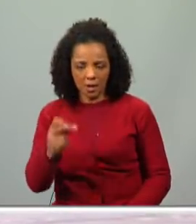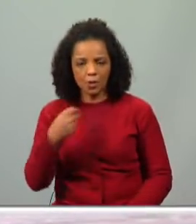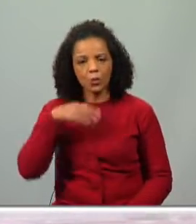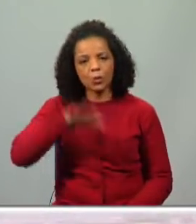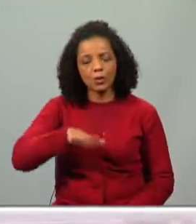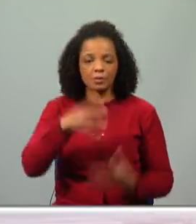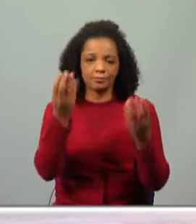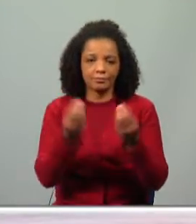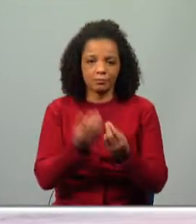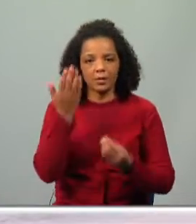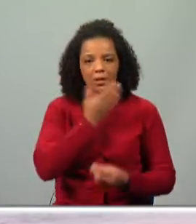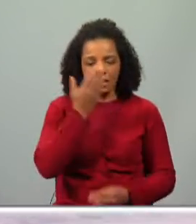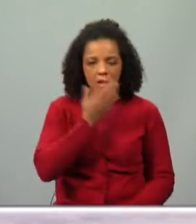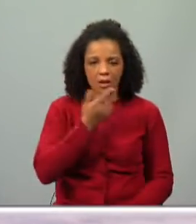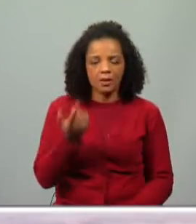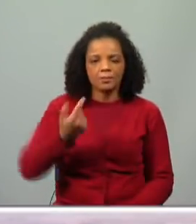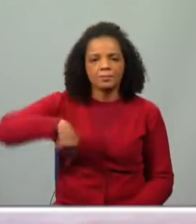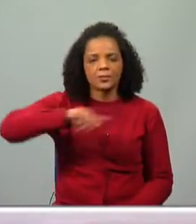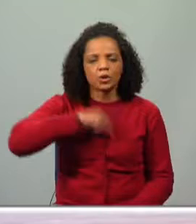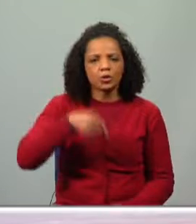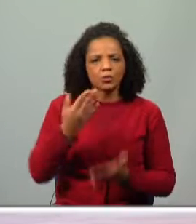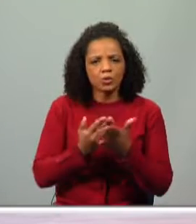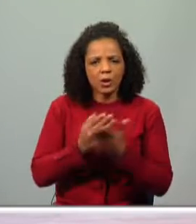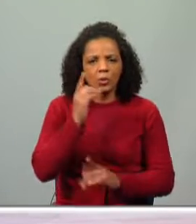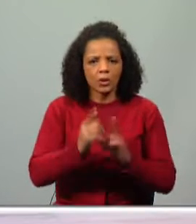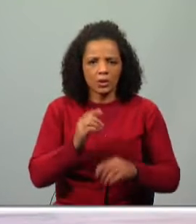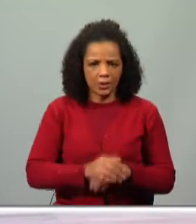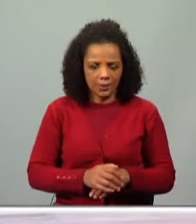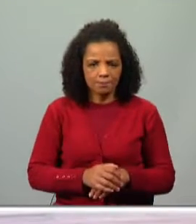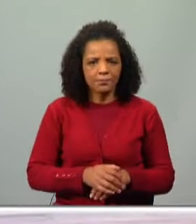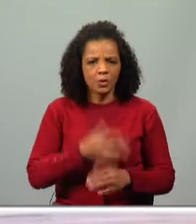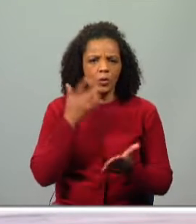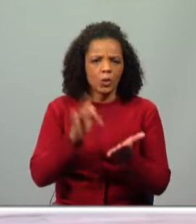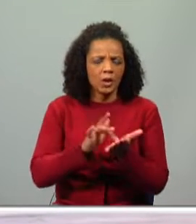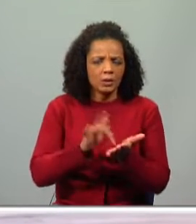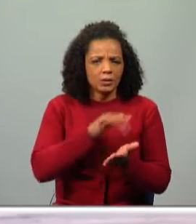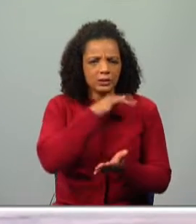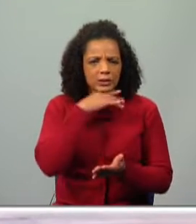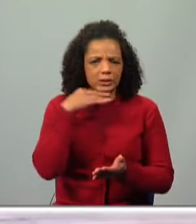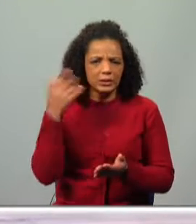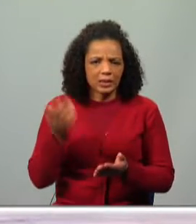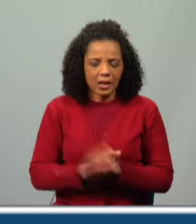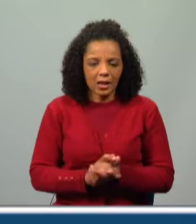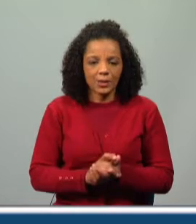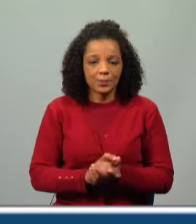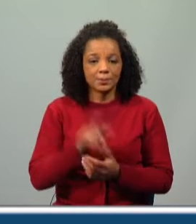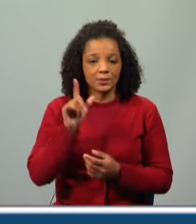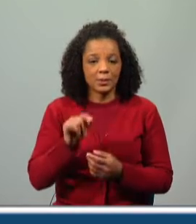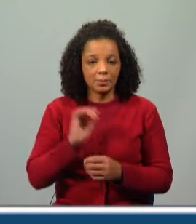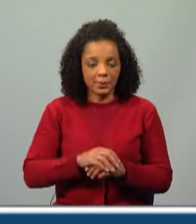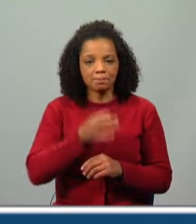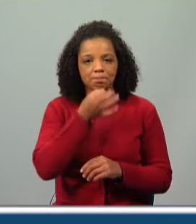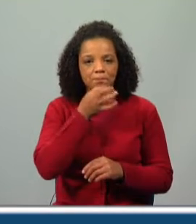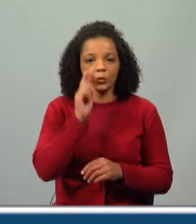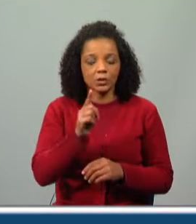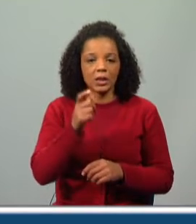acompanhar neste bloco onde vamos trabalhar uma obra muito engraçada. E vamos trabalhar também os graus